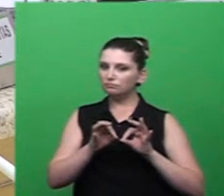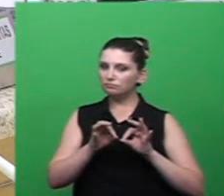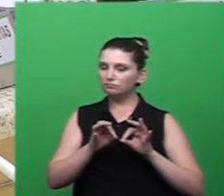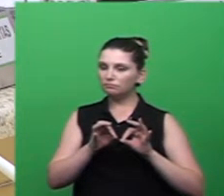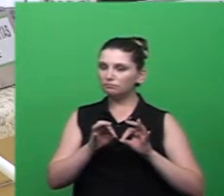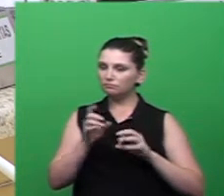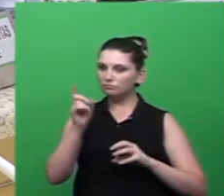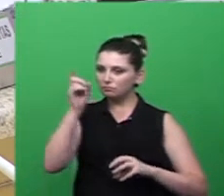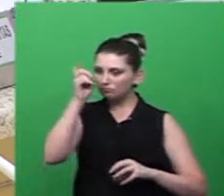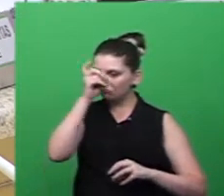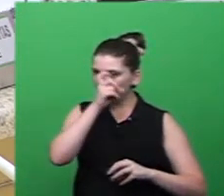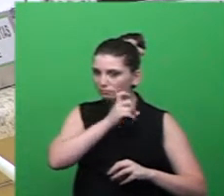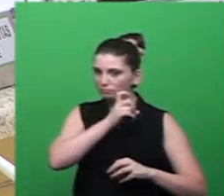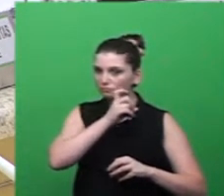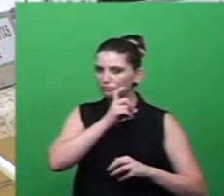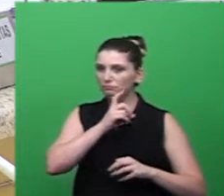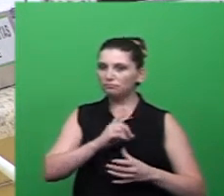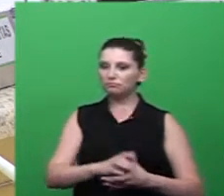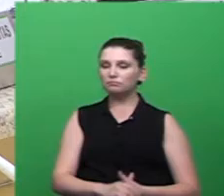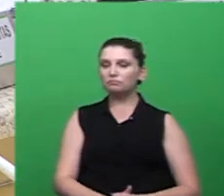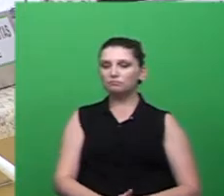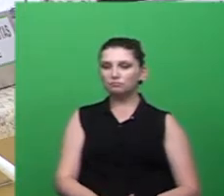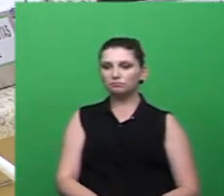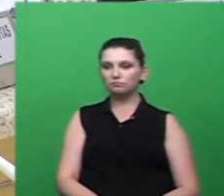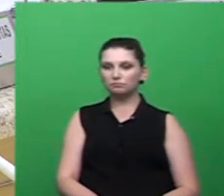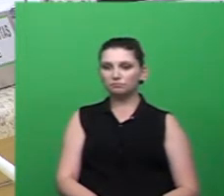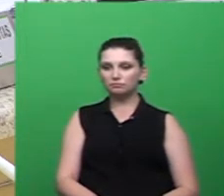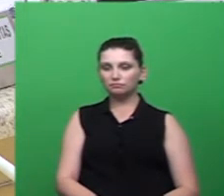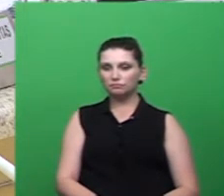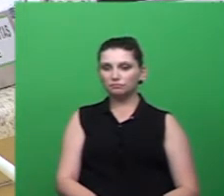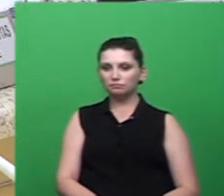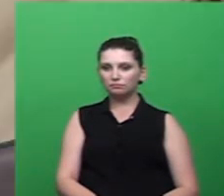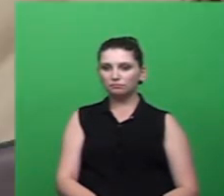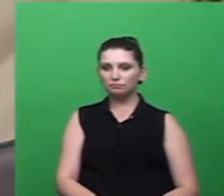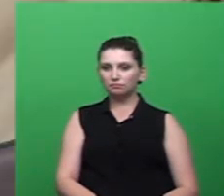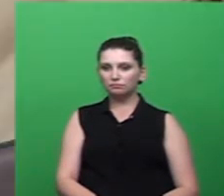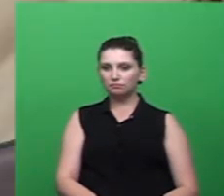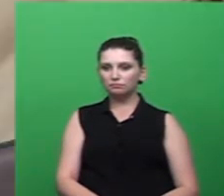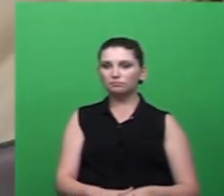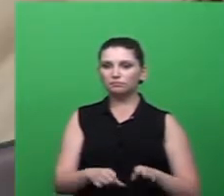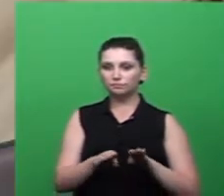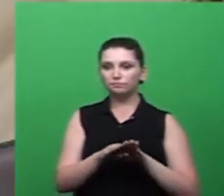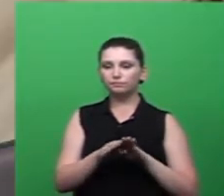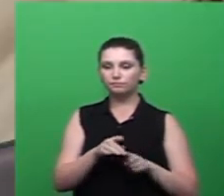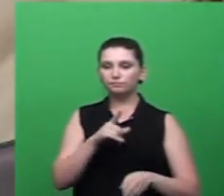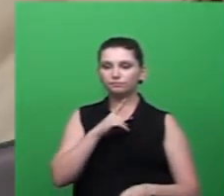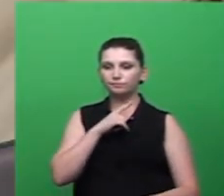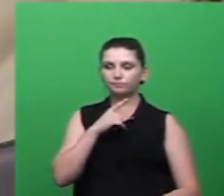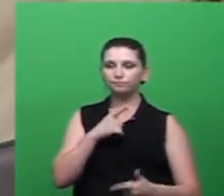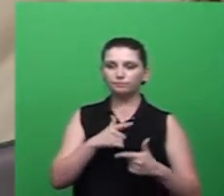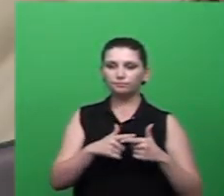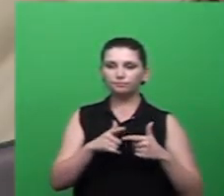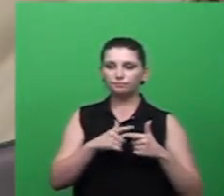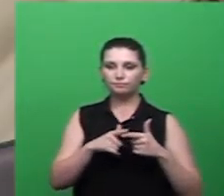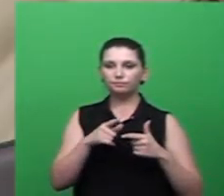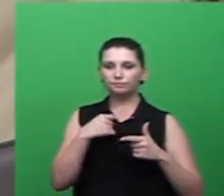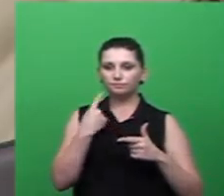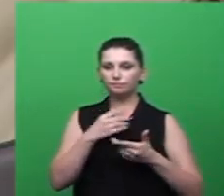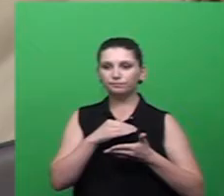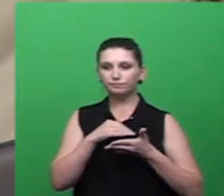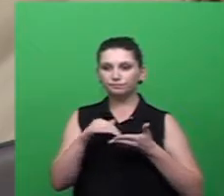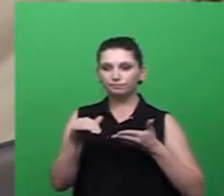solicitando mas também tem situações que quando é feita a notificação encaminhada via correio